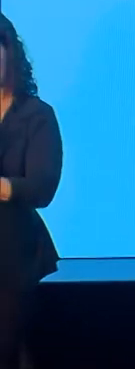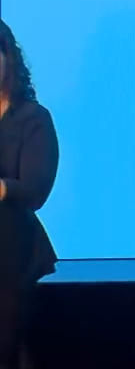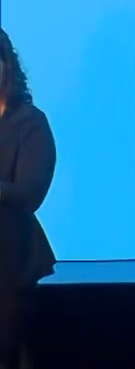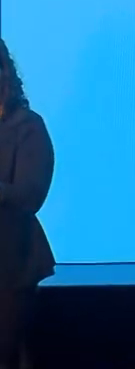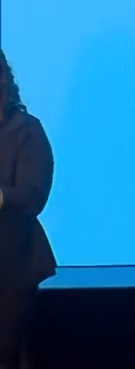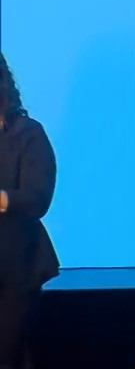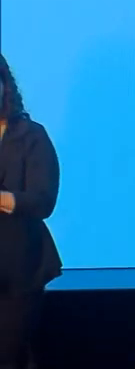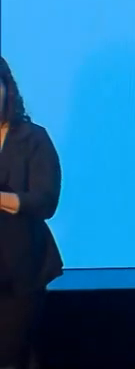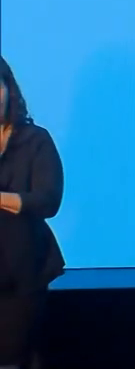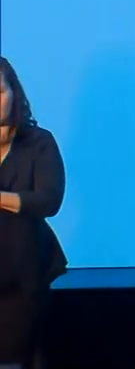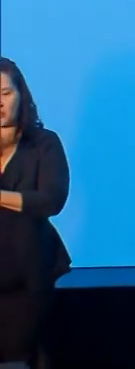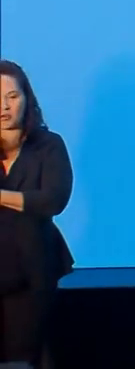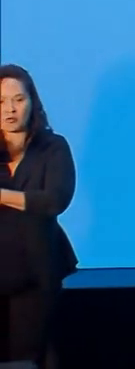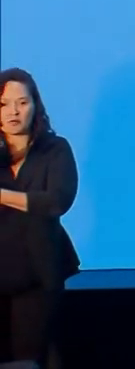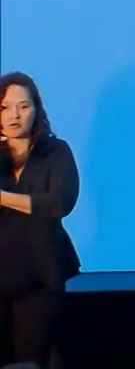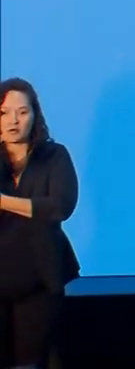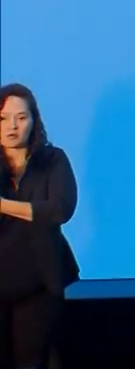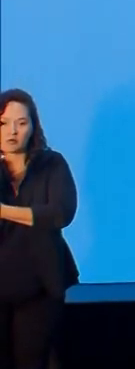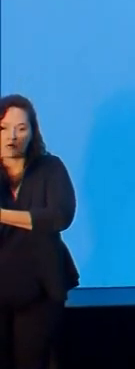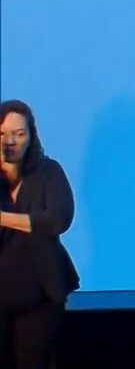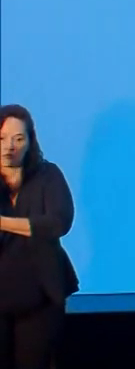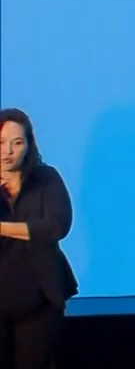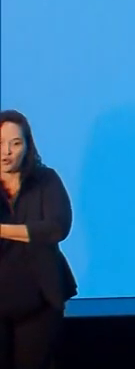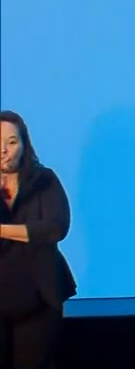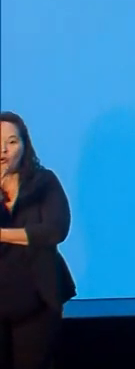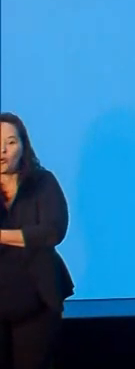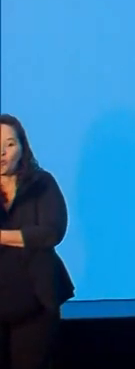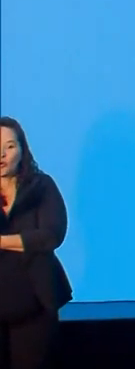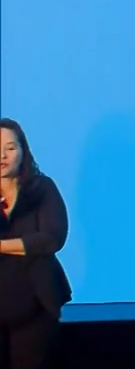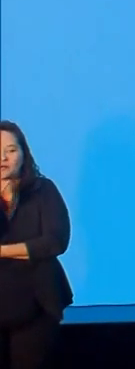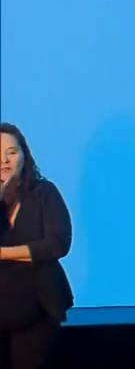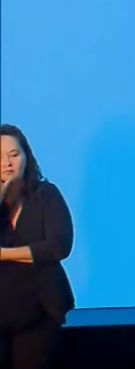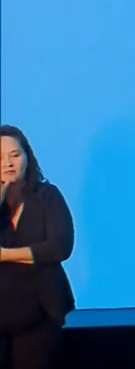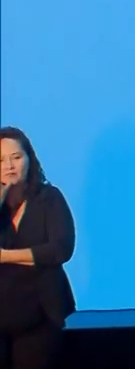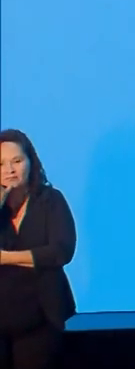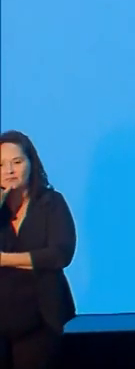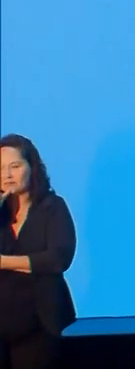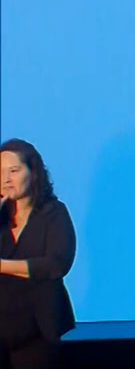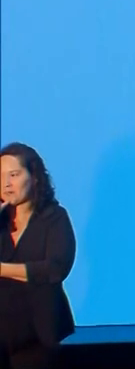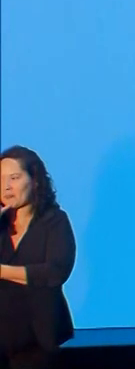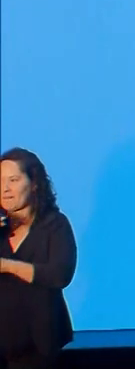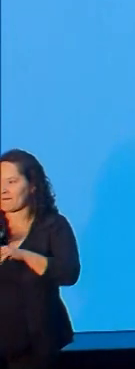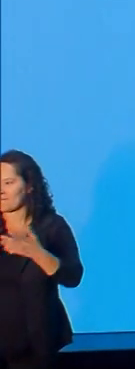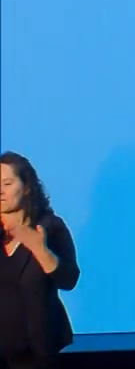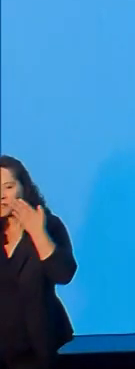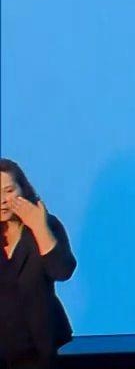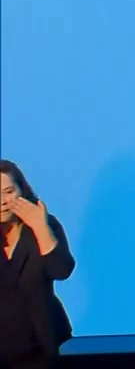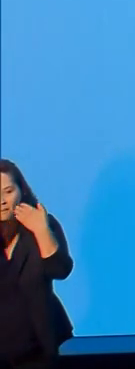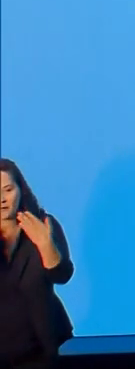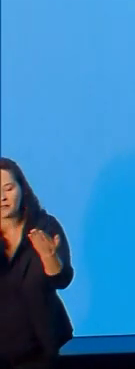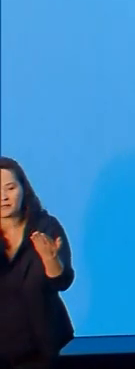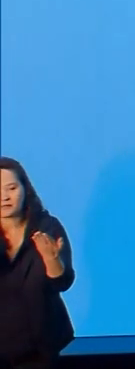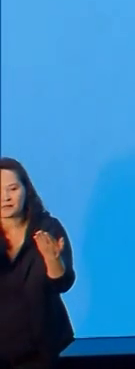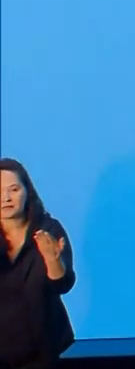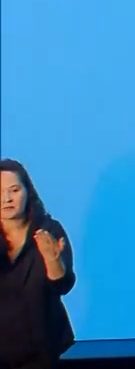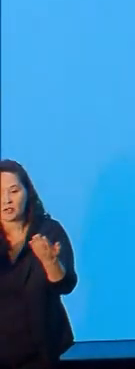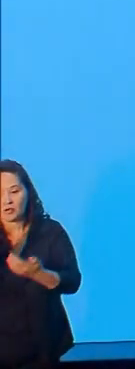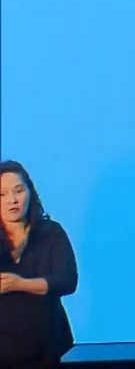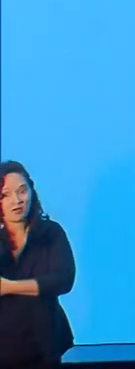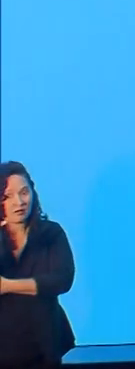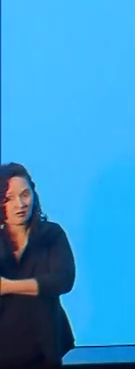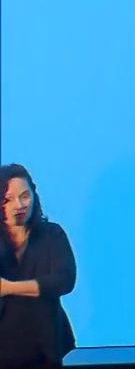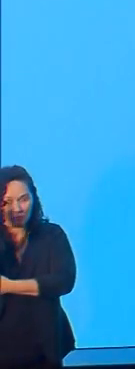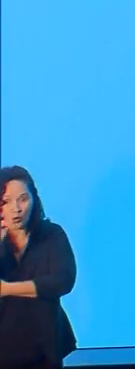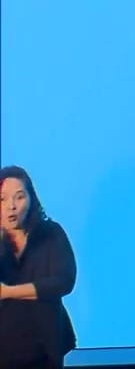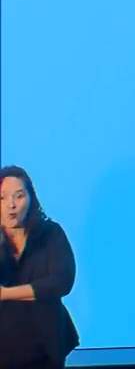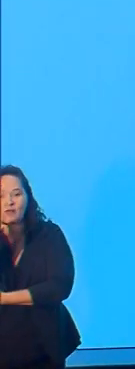97% utilizam celular. Então, isso demonstra que... E, na verdade, eu acho que a gente já